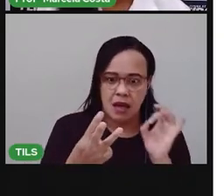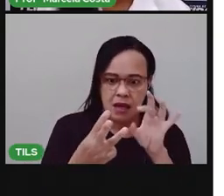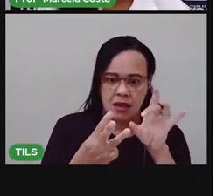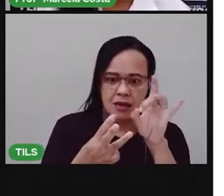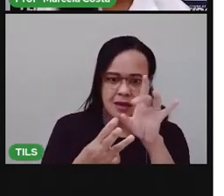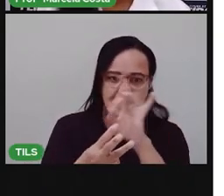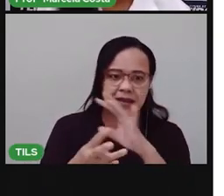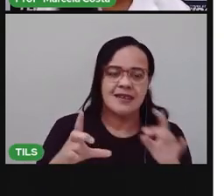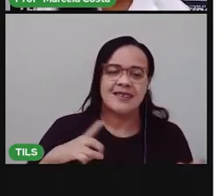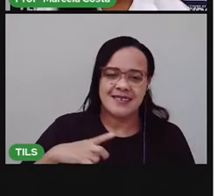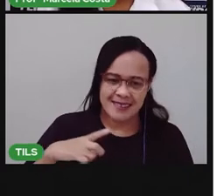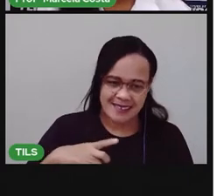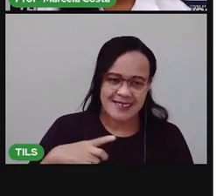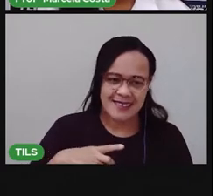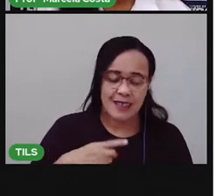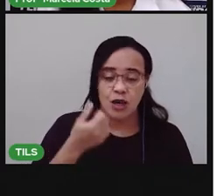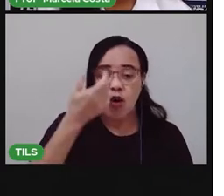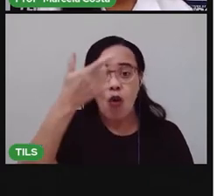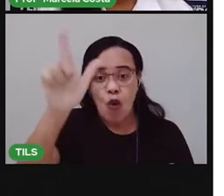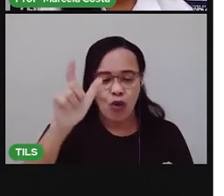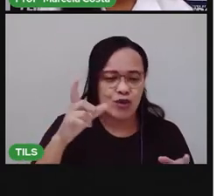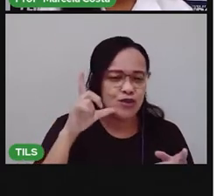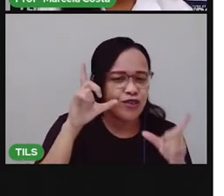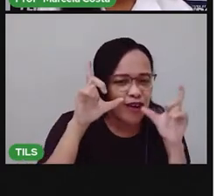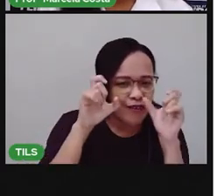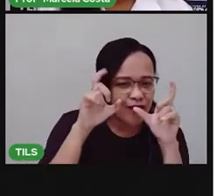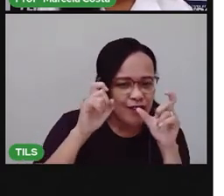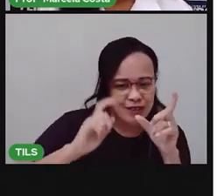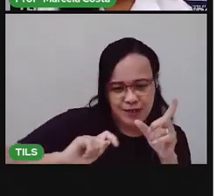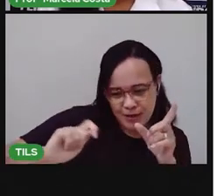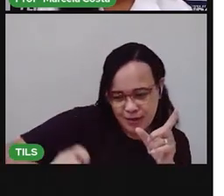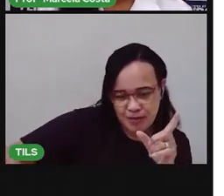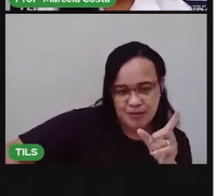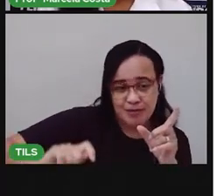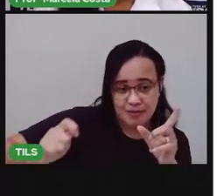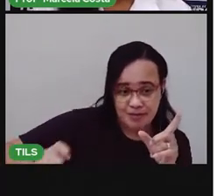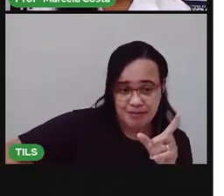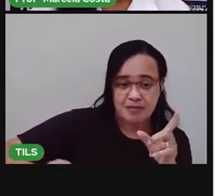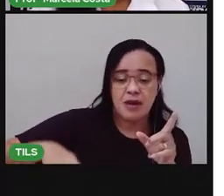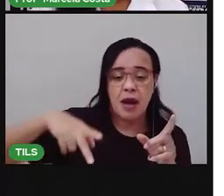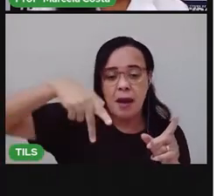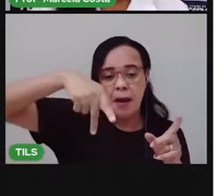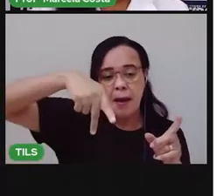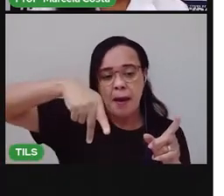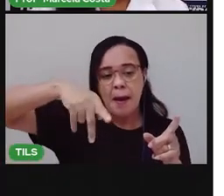brinquedo. Esse aqui é bem conhecido. Pé-teca.